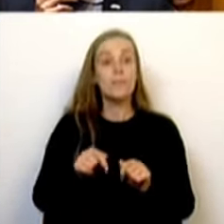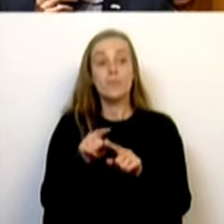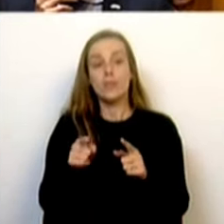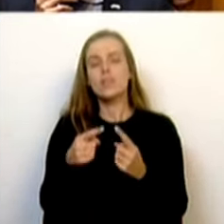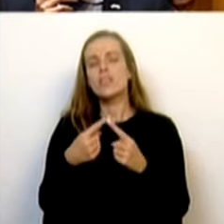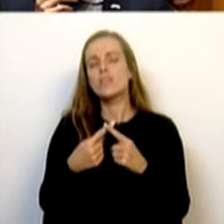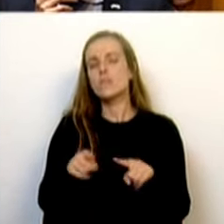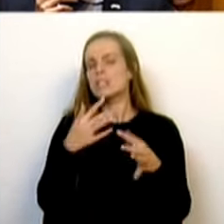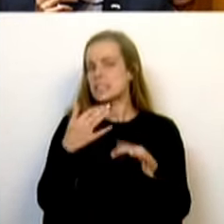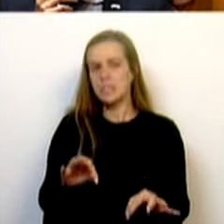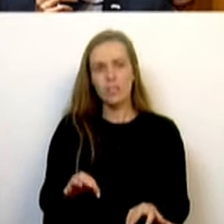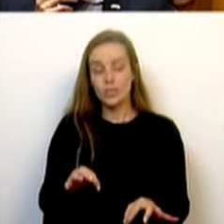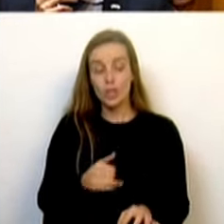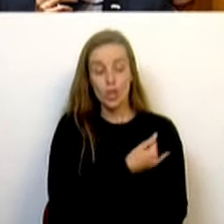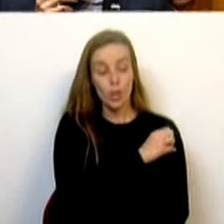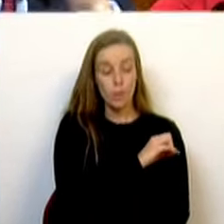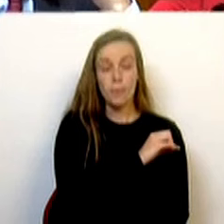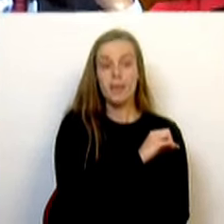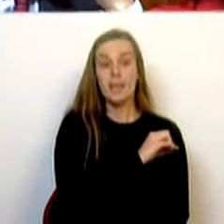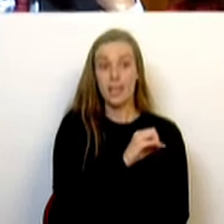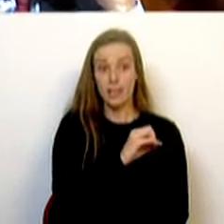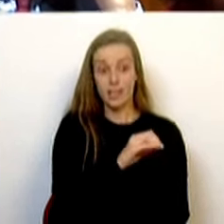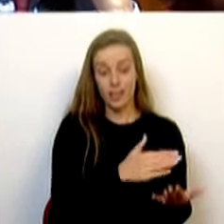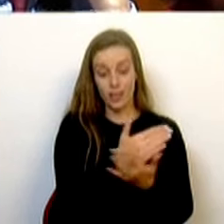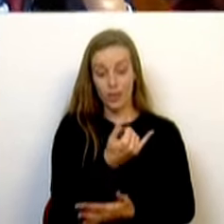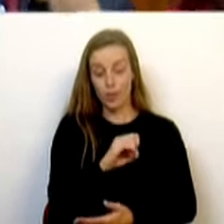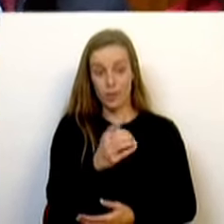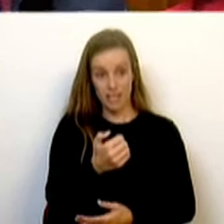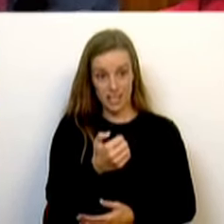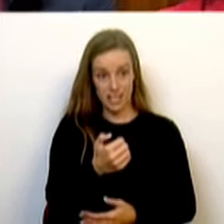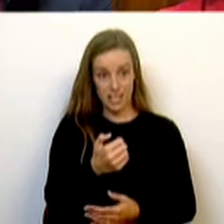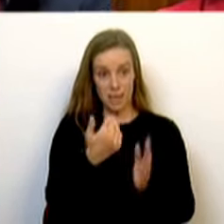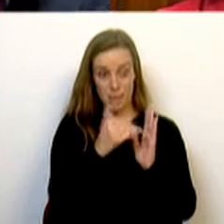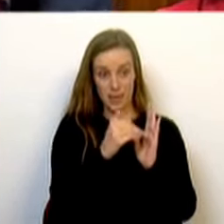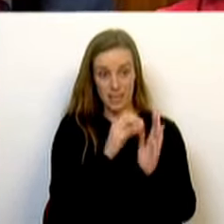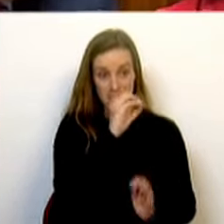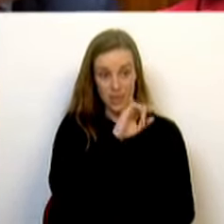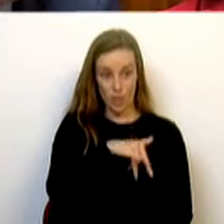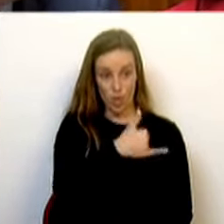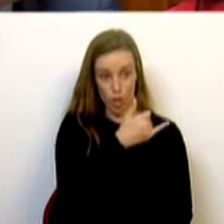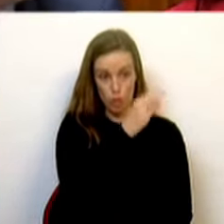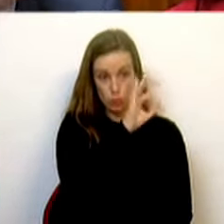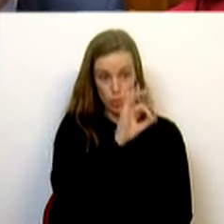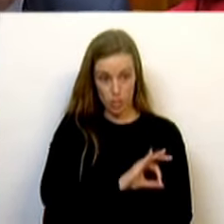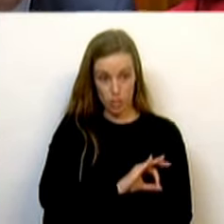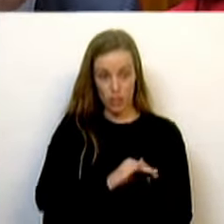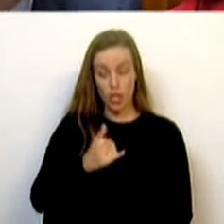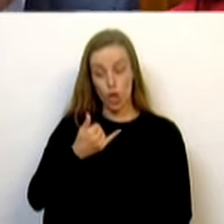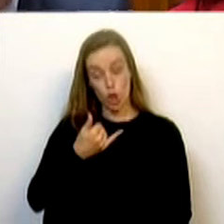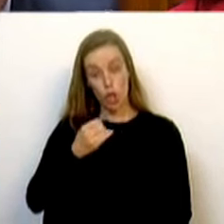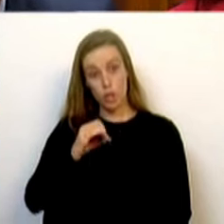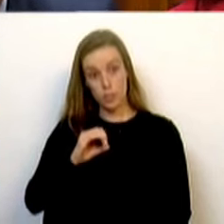simples. É que entre 2000 e 2015 a média de crescimento anual foi 0,2%. Desde